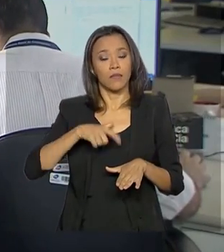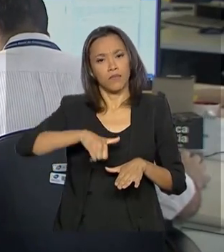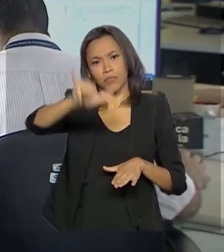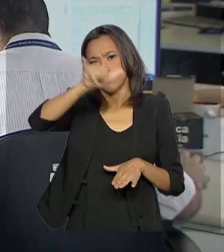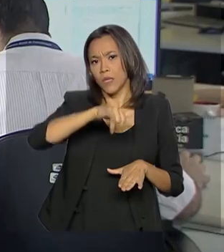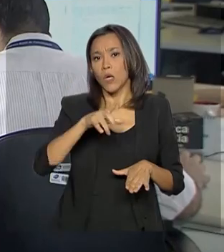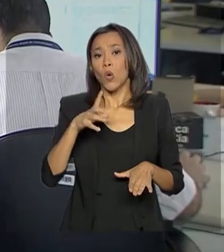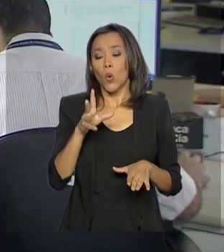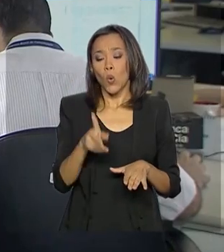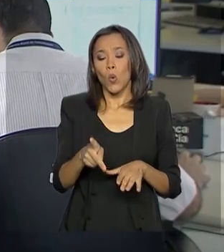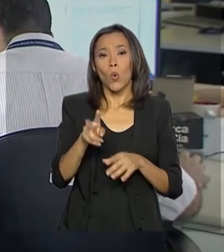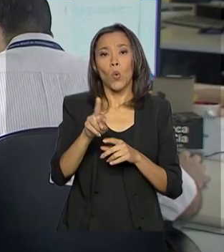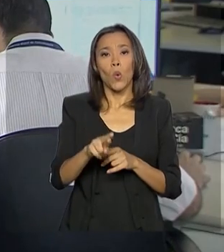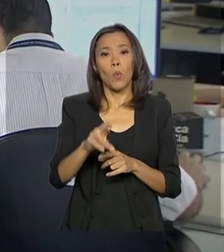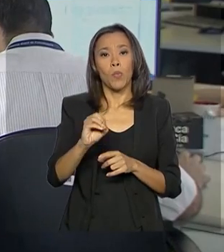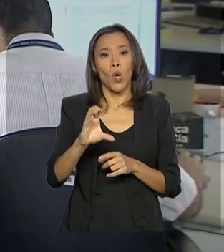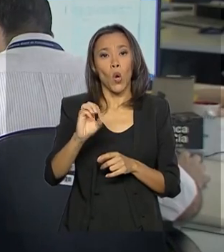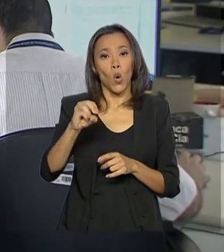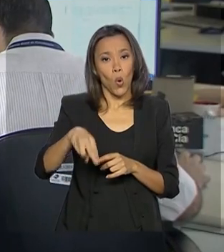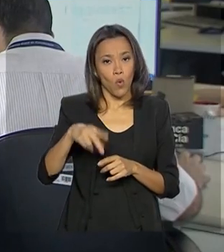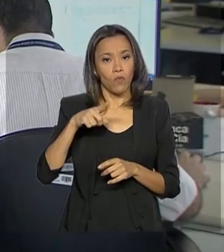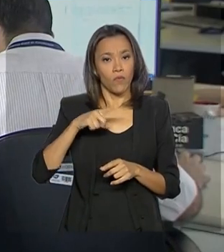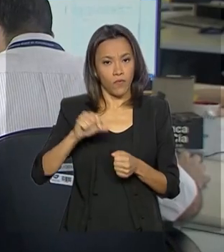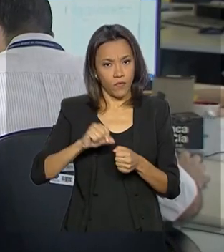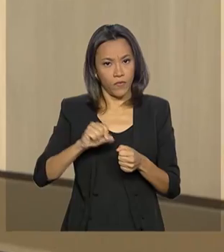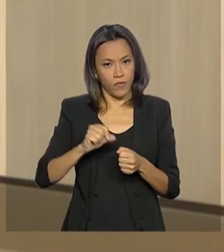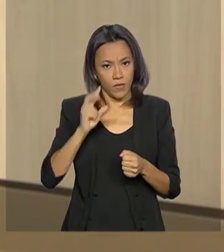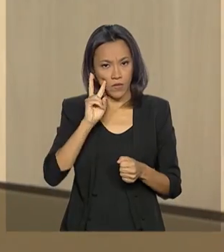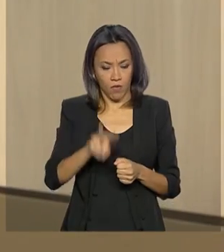promoveu um mutirão. Veja na reportagem.